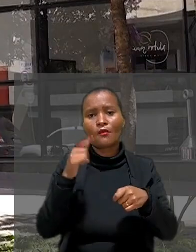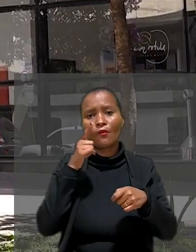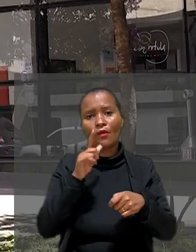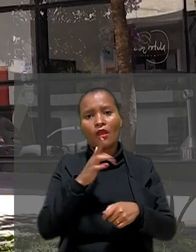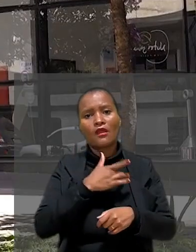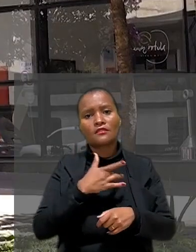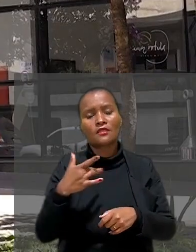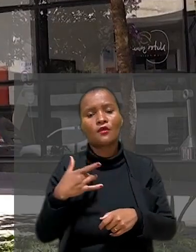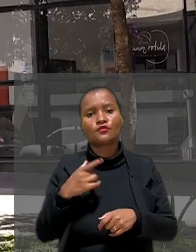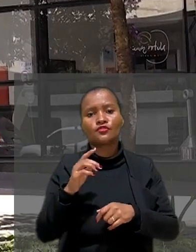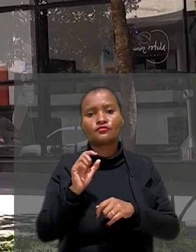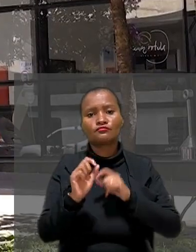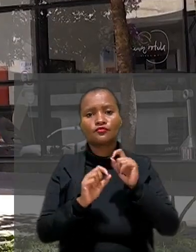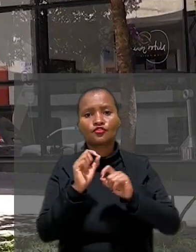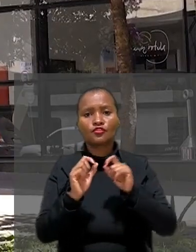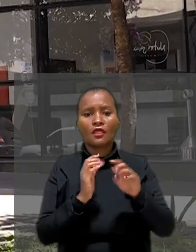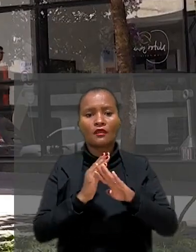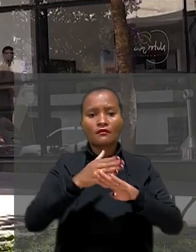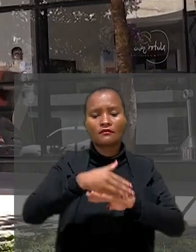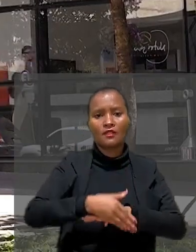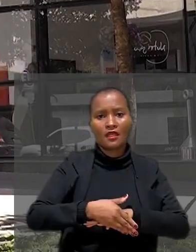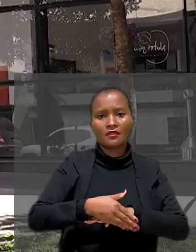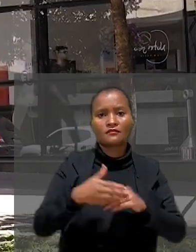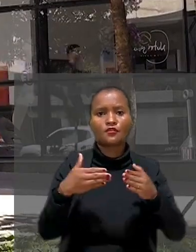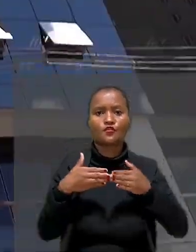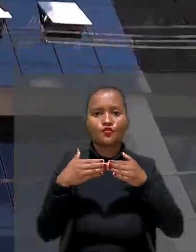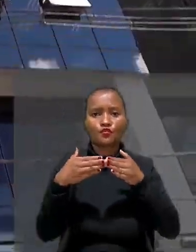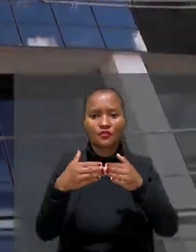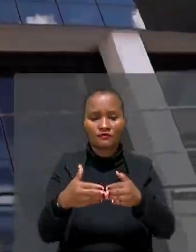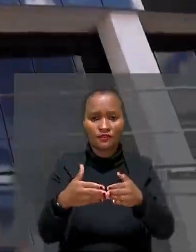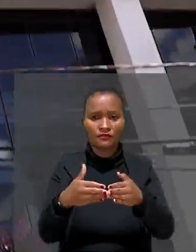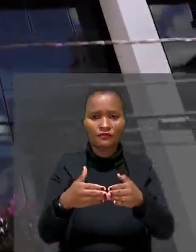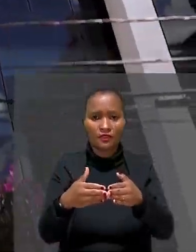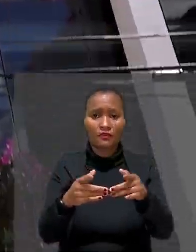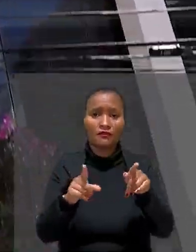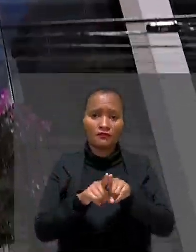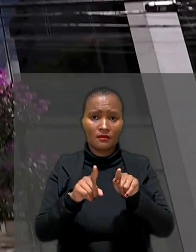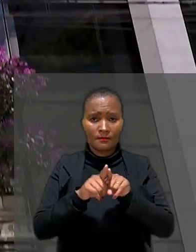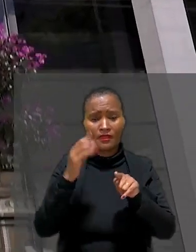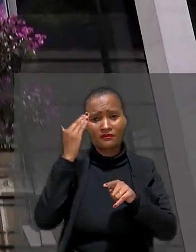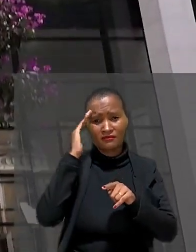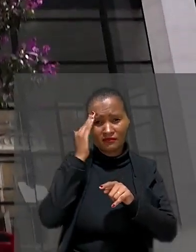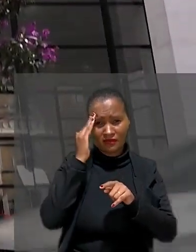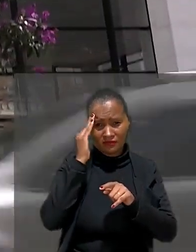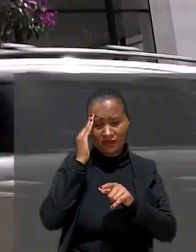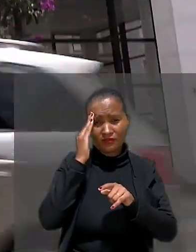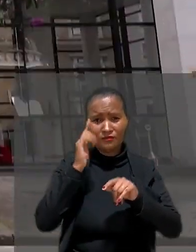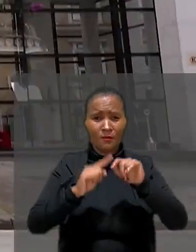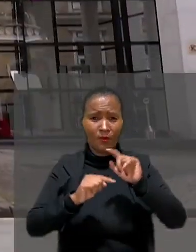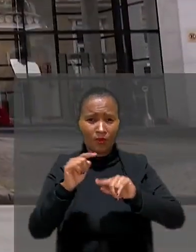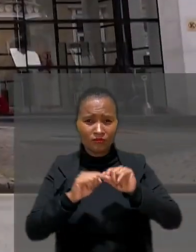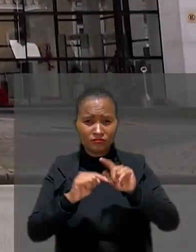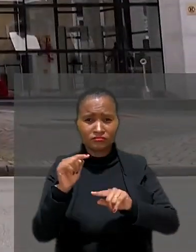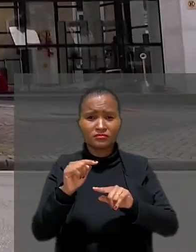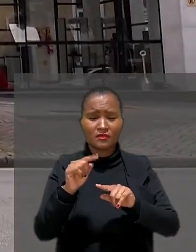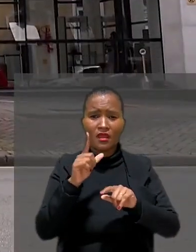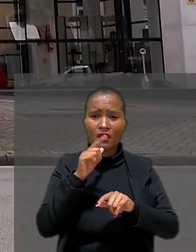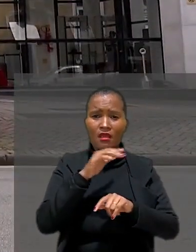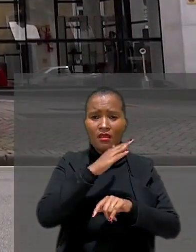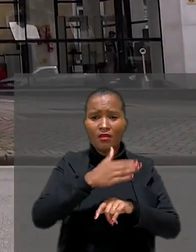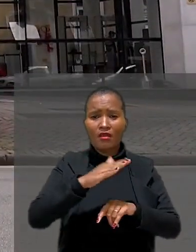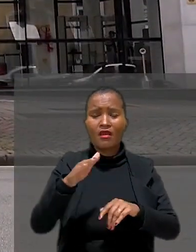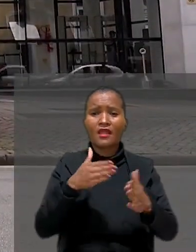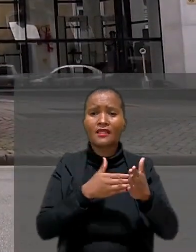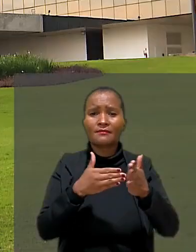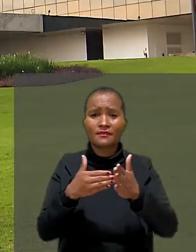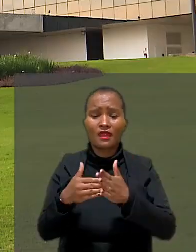necessário para garantir a saúde de quem embarcasse nos navios. Ponderou ainda que os recursos disponíveis em alto mar são limitados